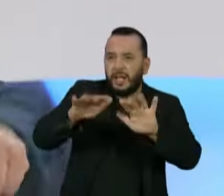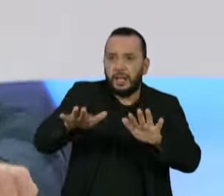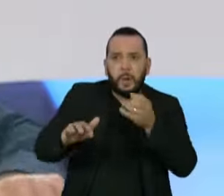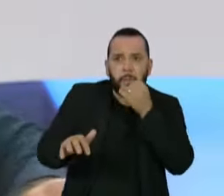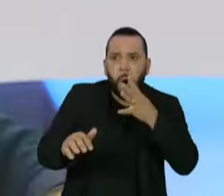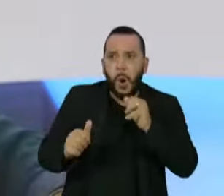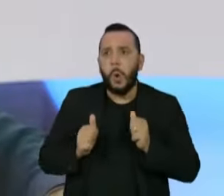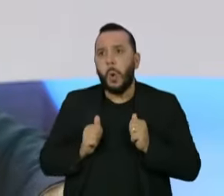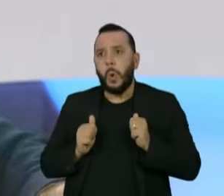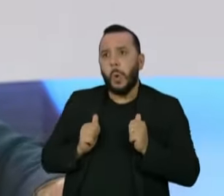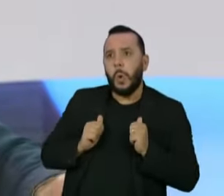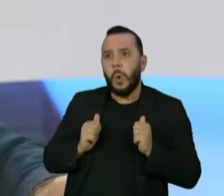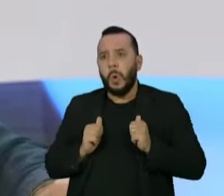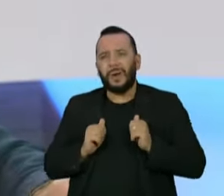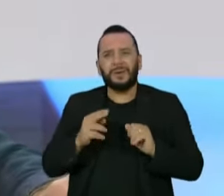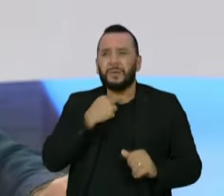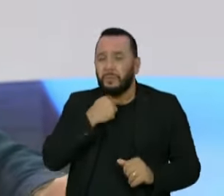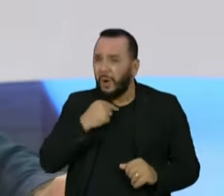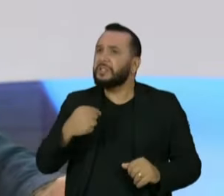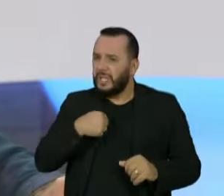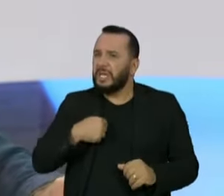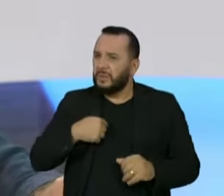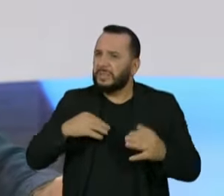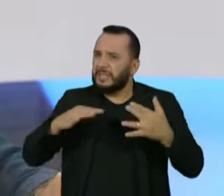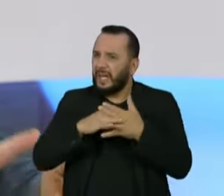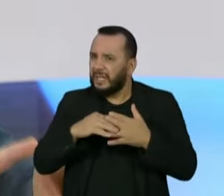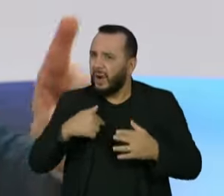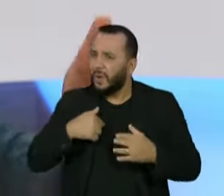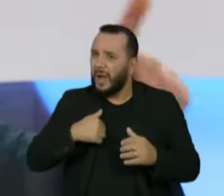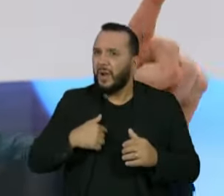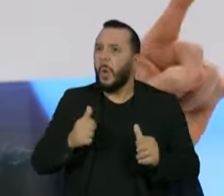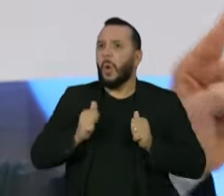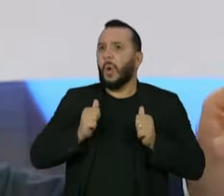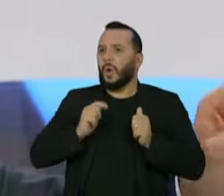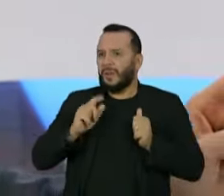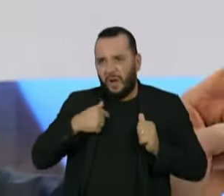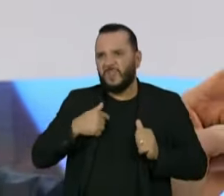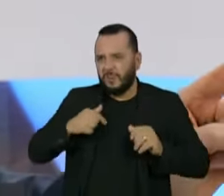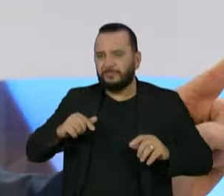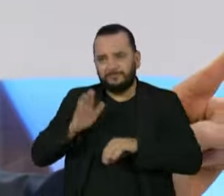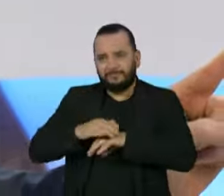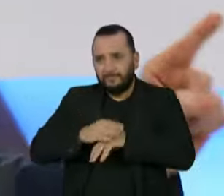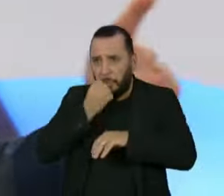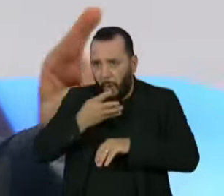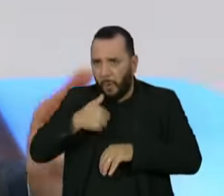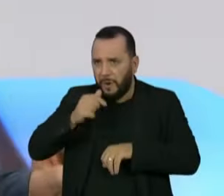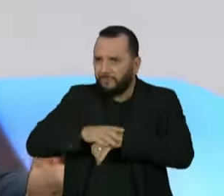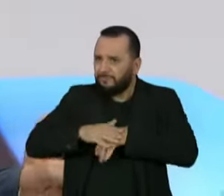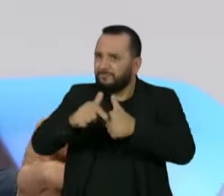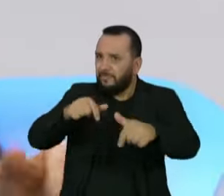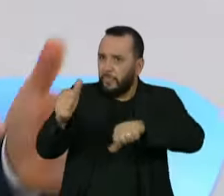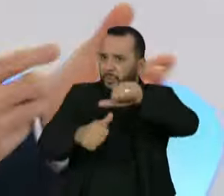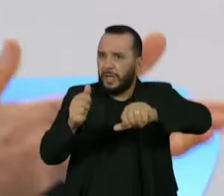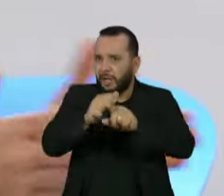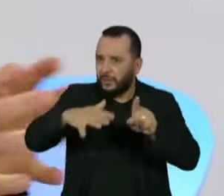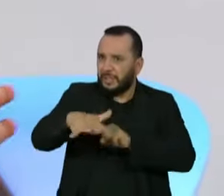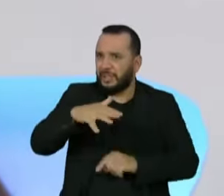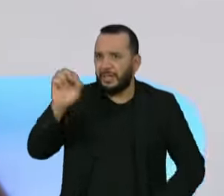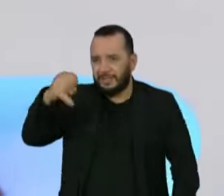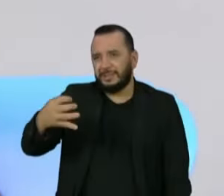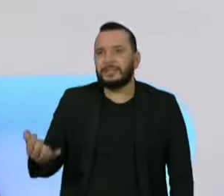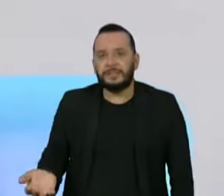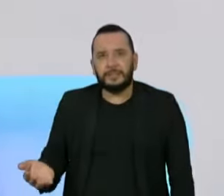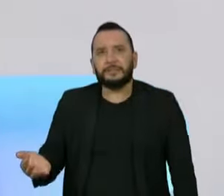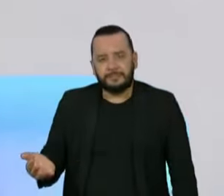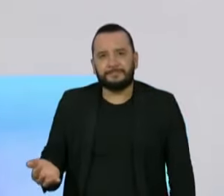inserir nesse projeto porque ser cidadão não é apenas viver em sociedade, mas transformar a sociedade. E pra transformar é necessário que